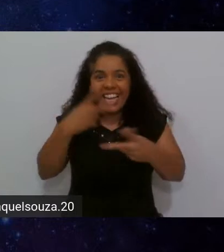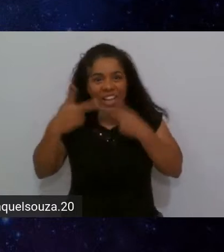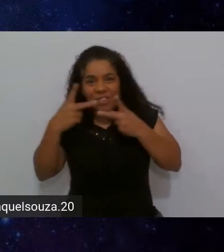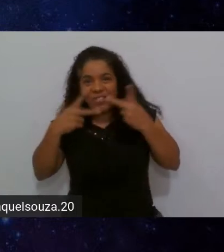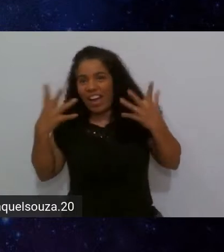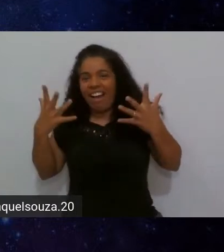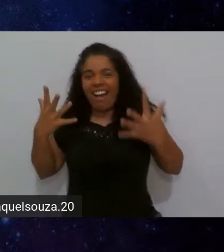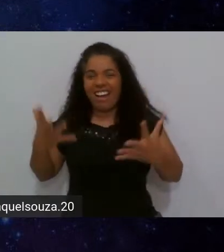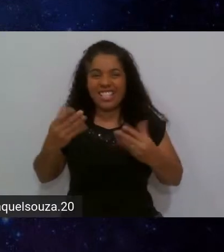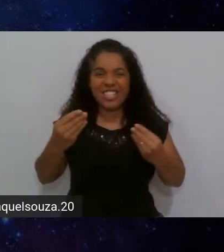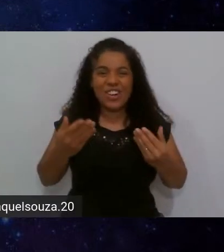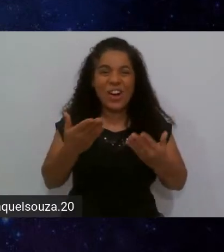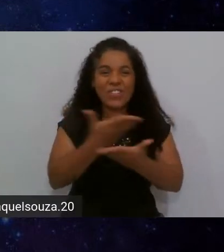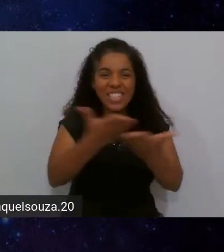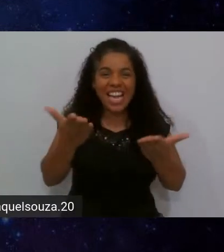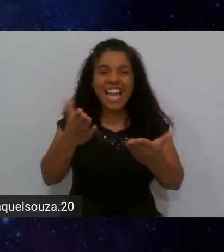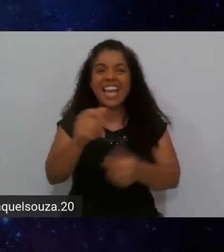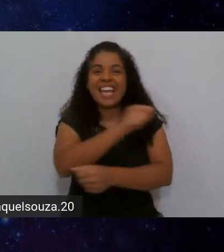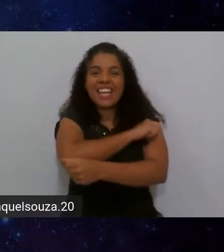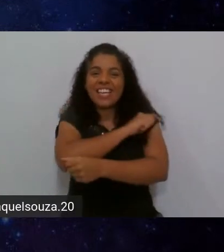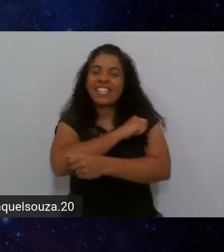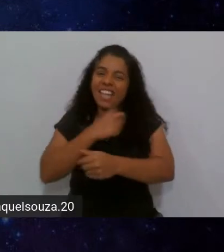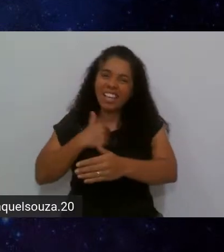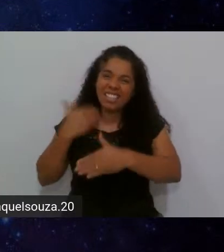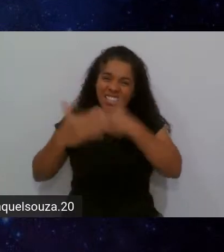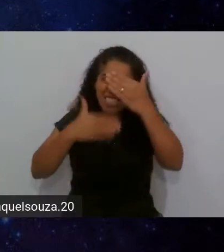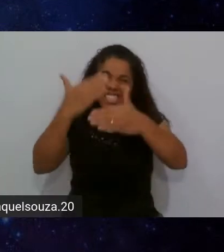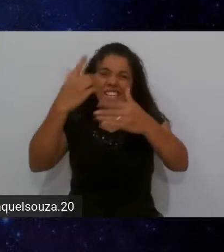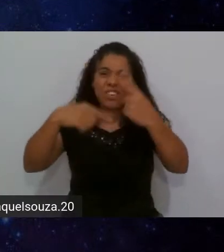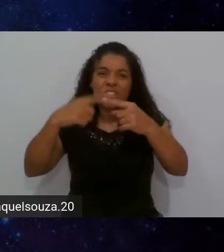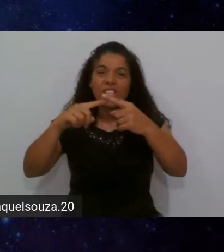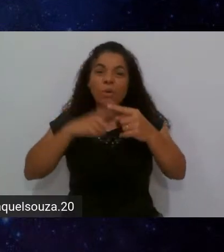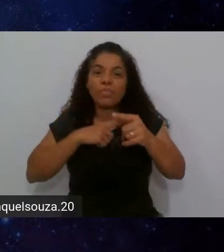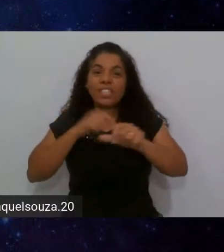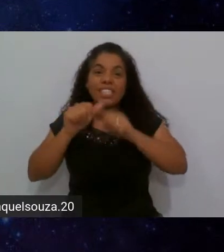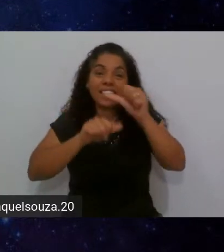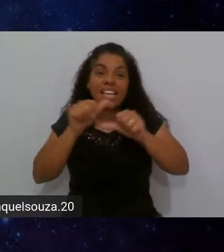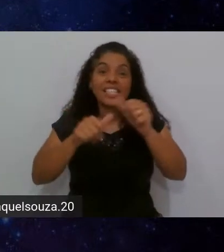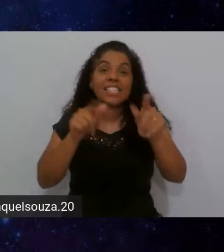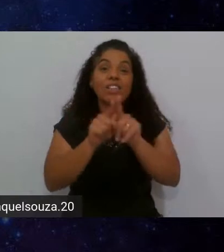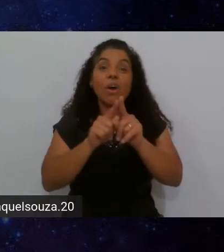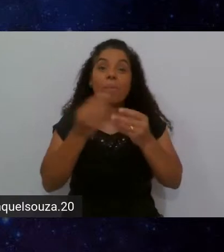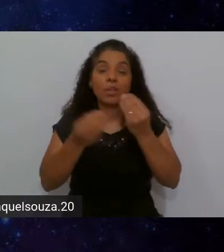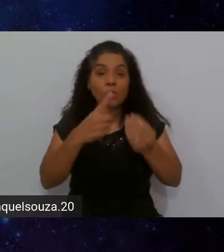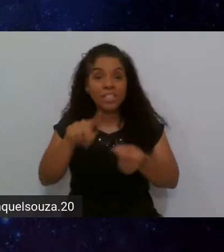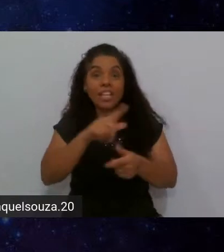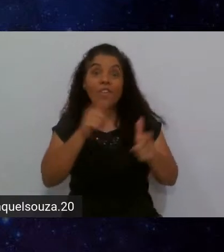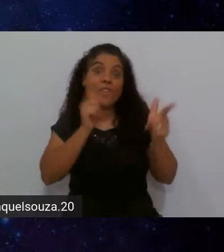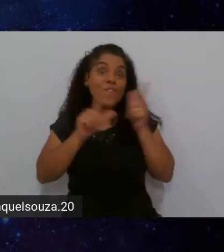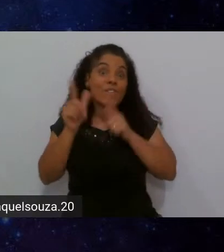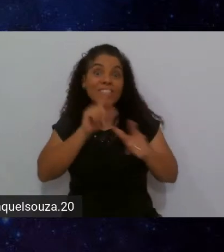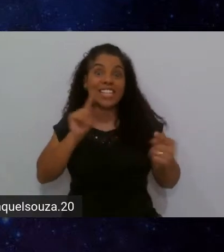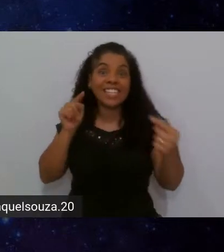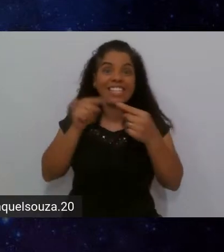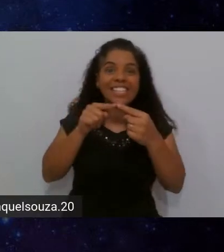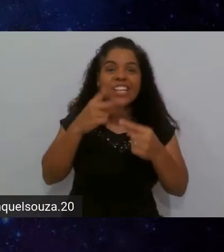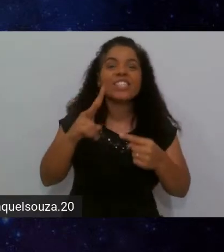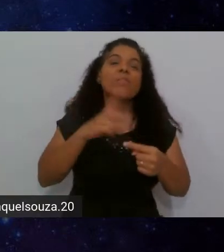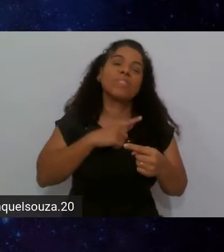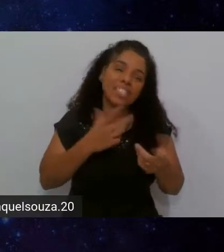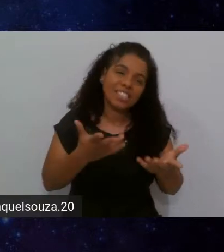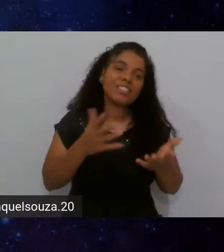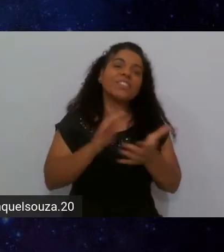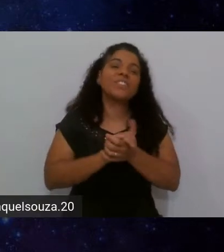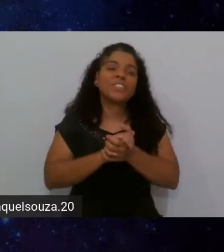o quanto eles têm se desenvolvido quanto eles têm se transformado quanto eles têm conseguido alcançar os seus objetivos